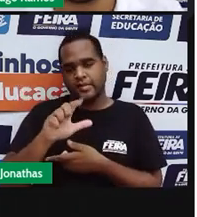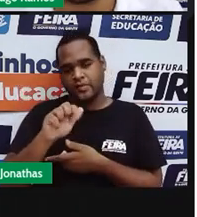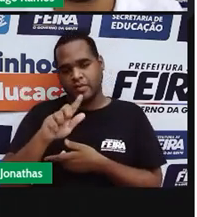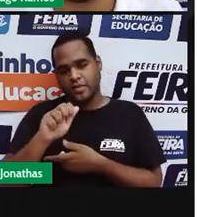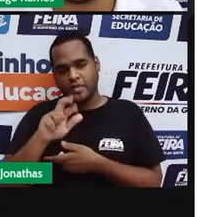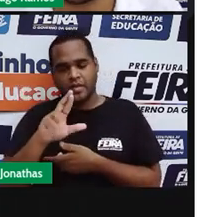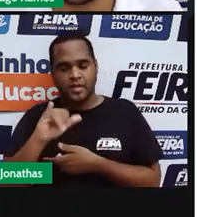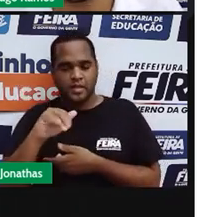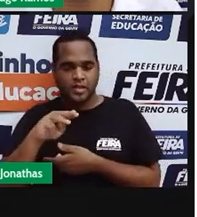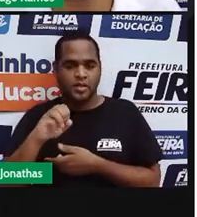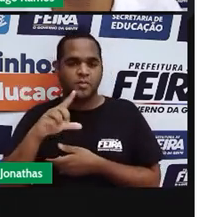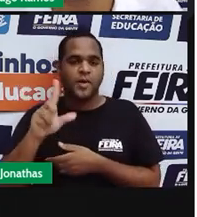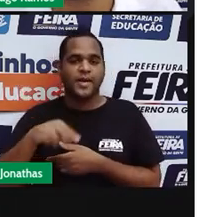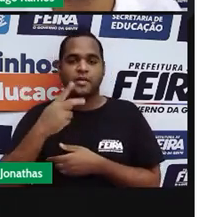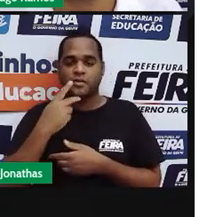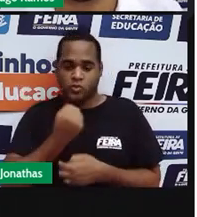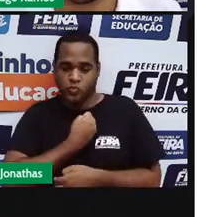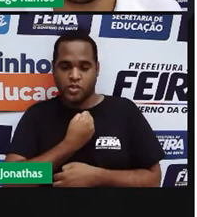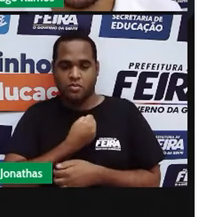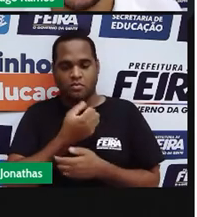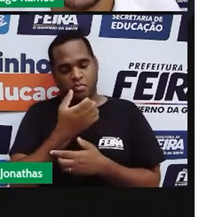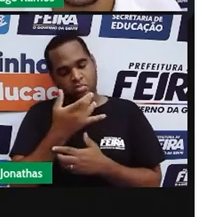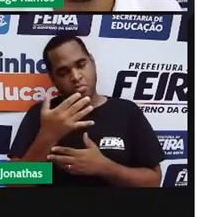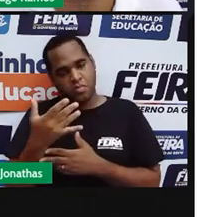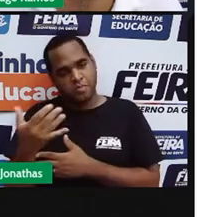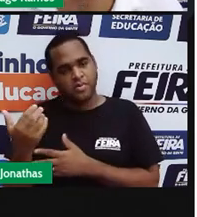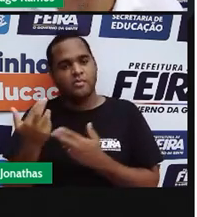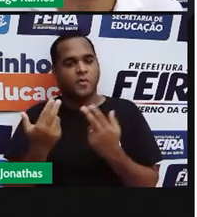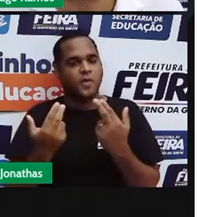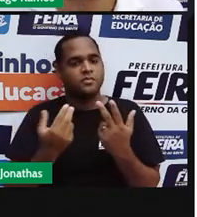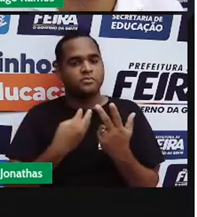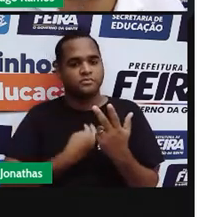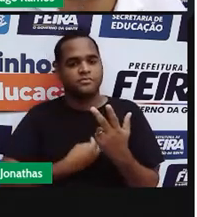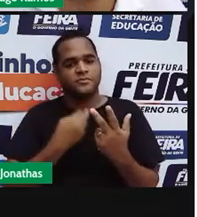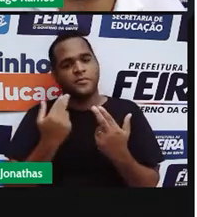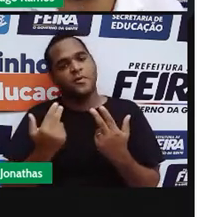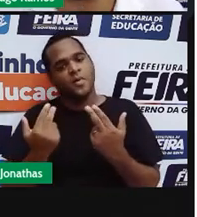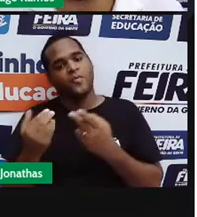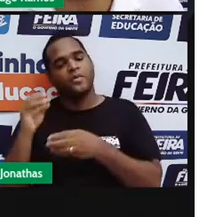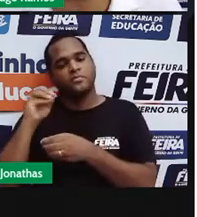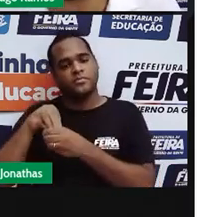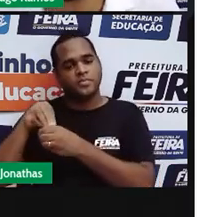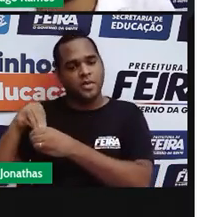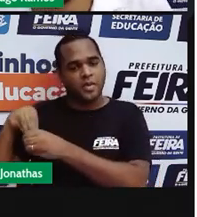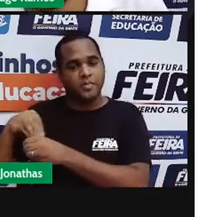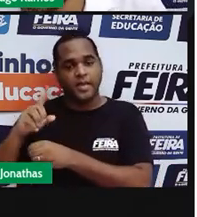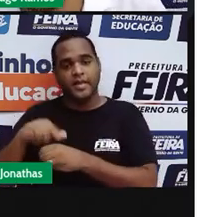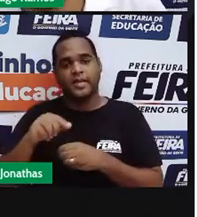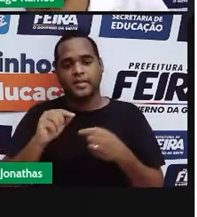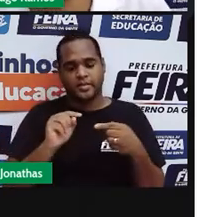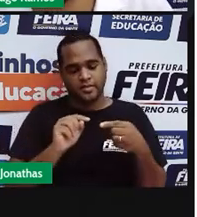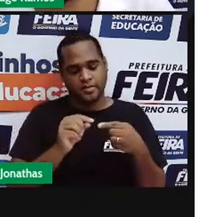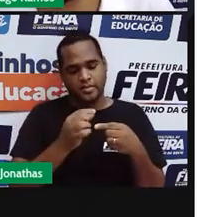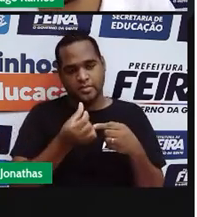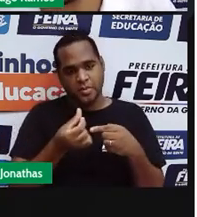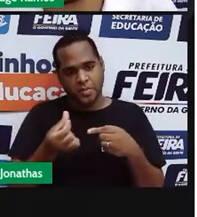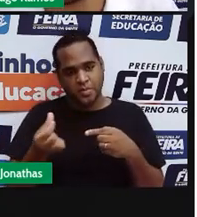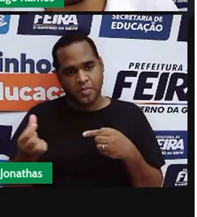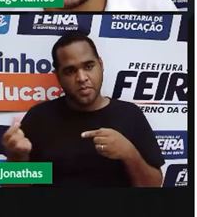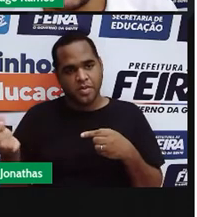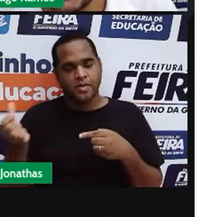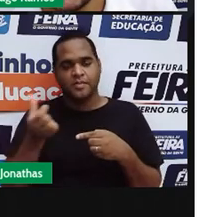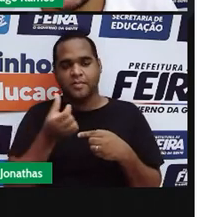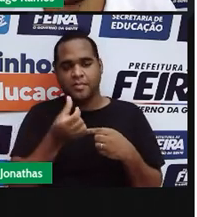repetem esse número racional está dentro das dízimas periódicas o que é isso